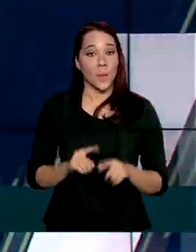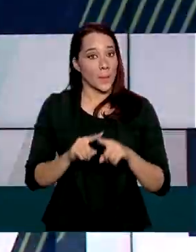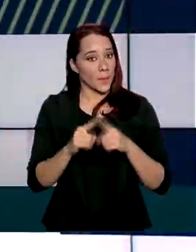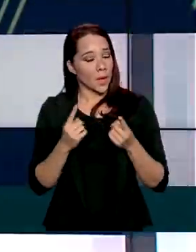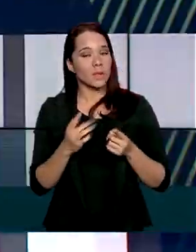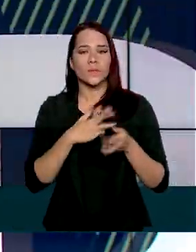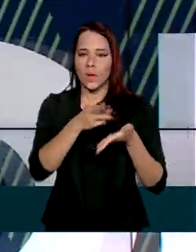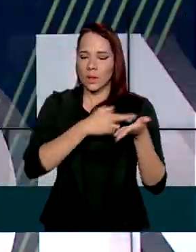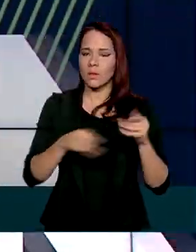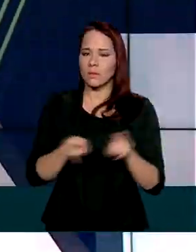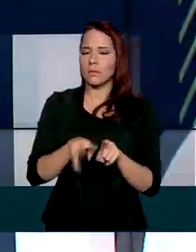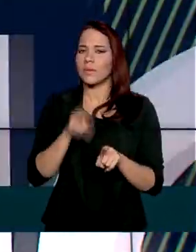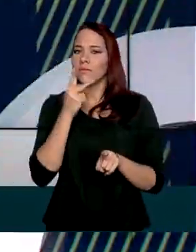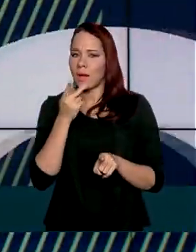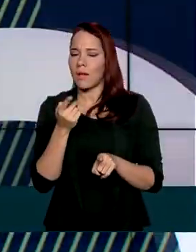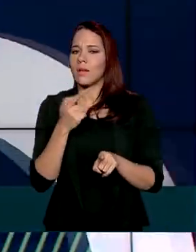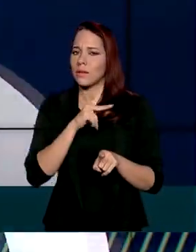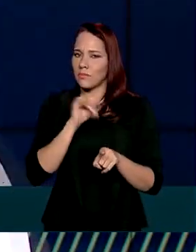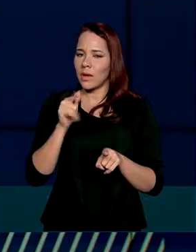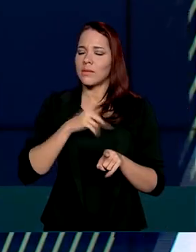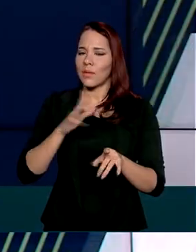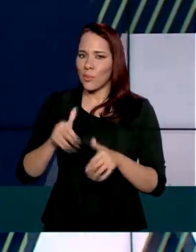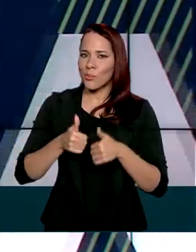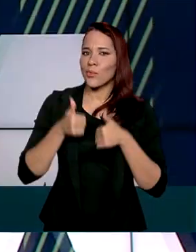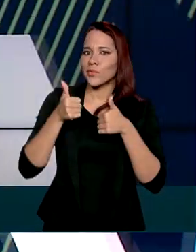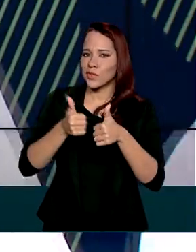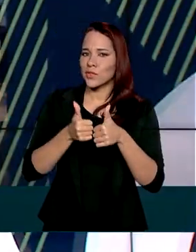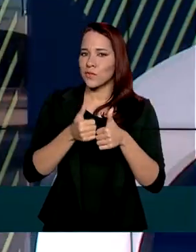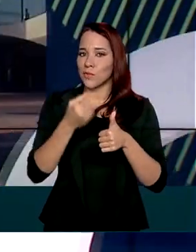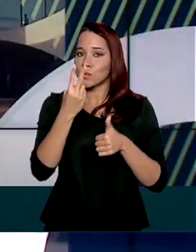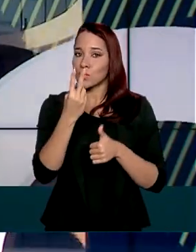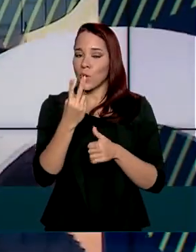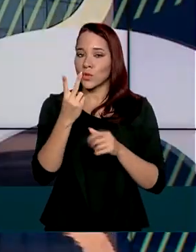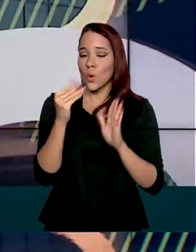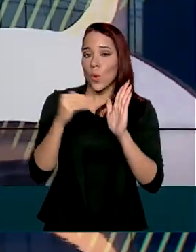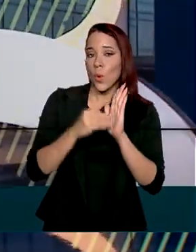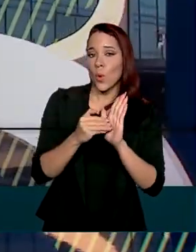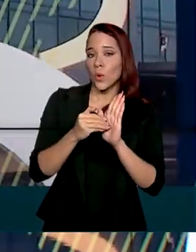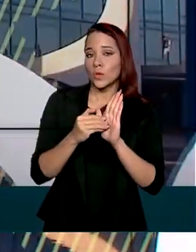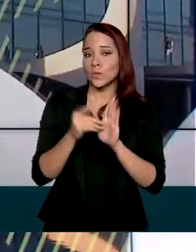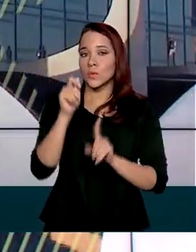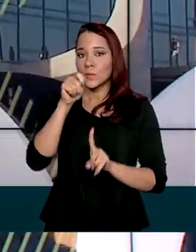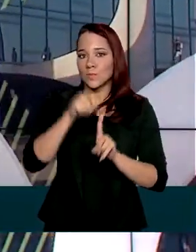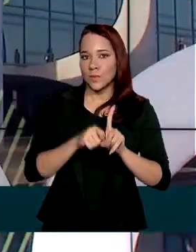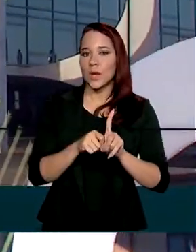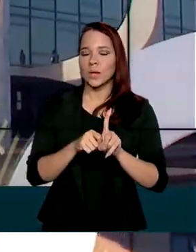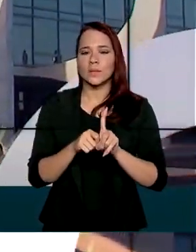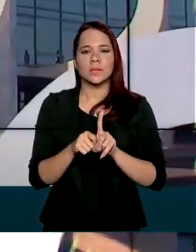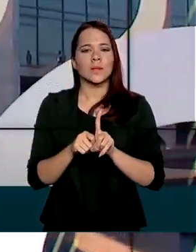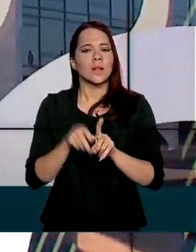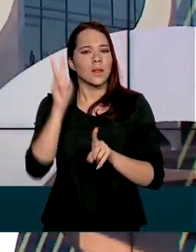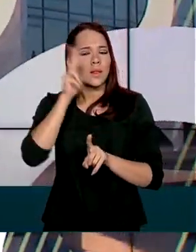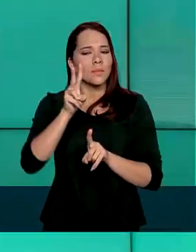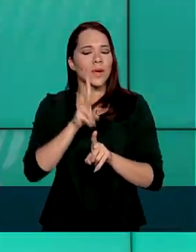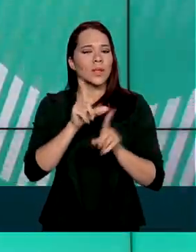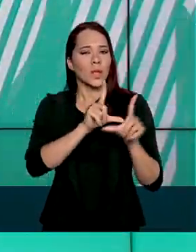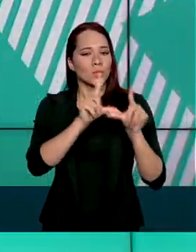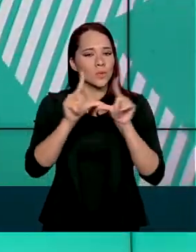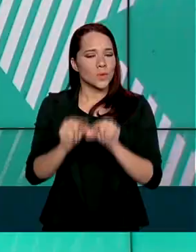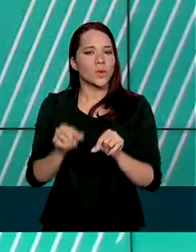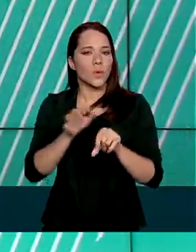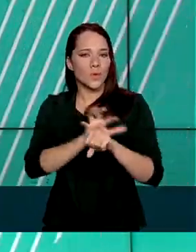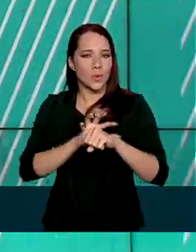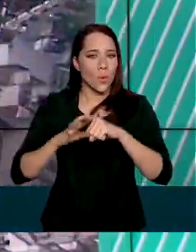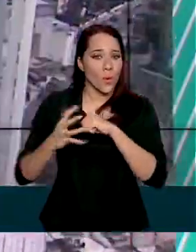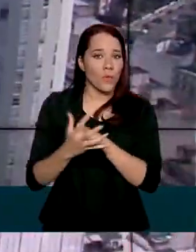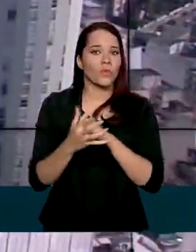o relatório também traça um cenário positivo para os dois últimos trimestres, levando em consideração o recuo da doença,